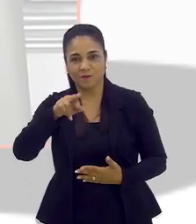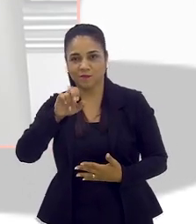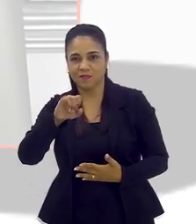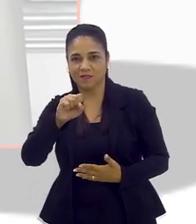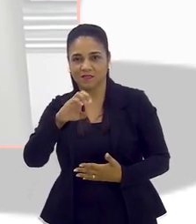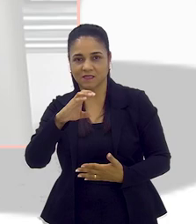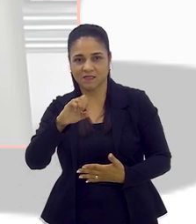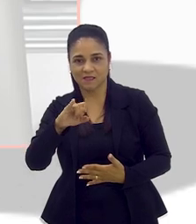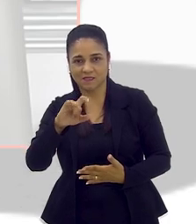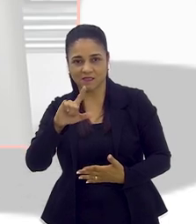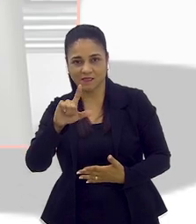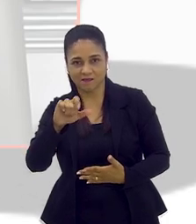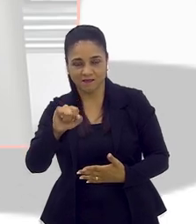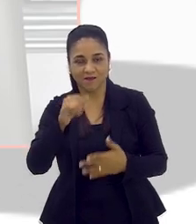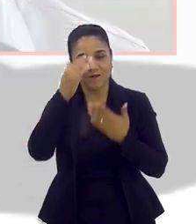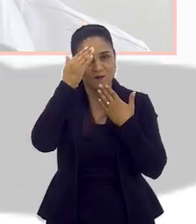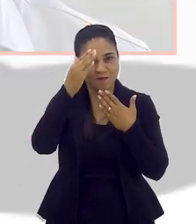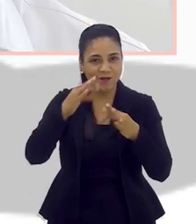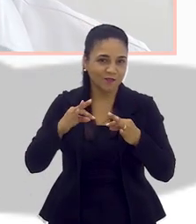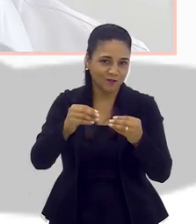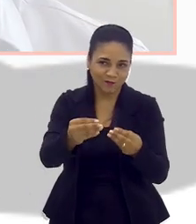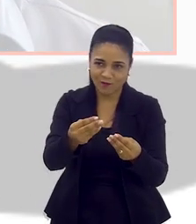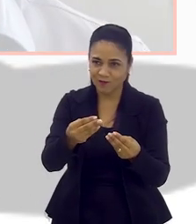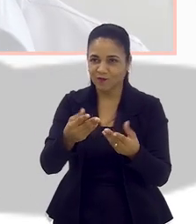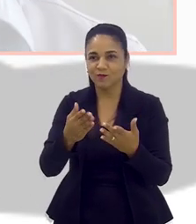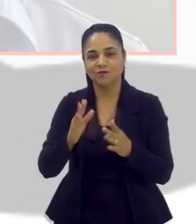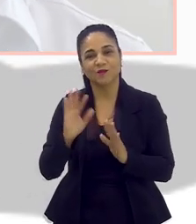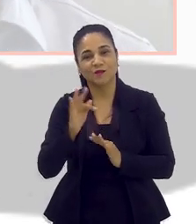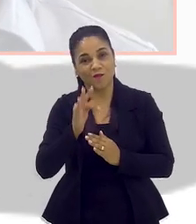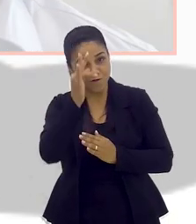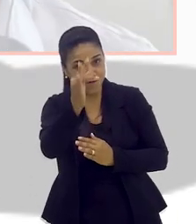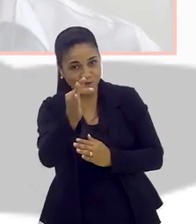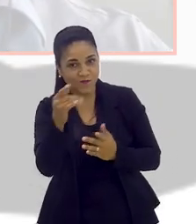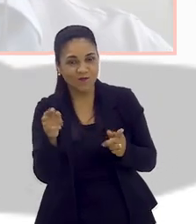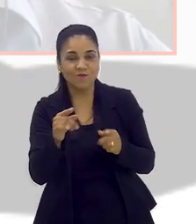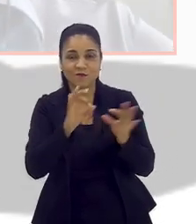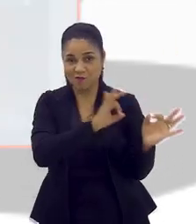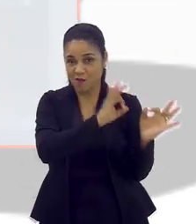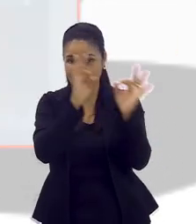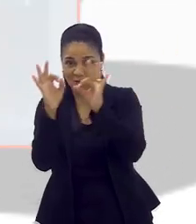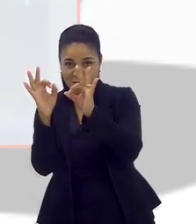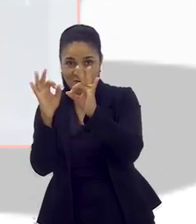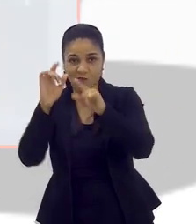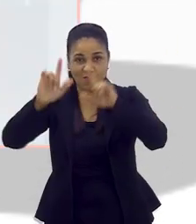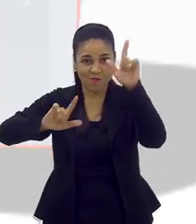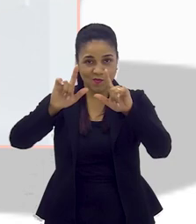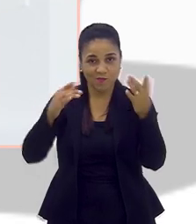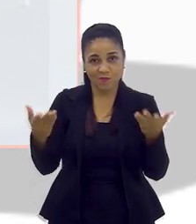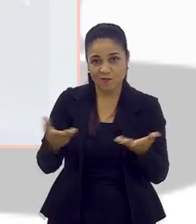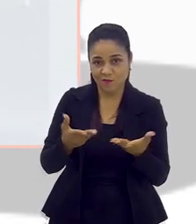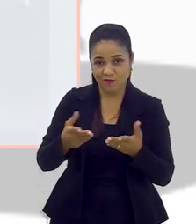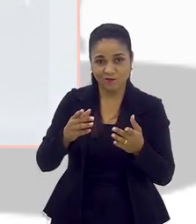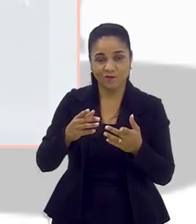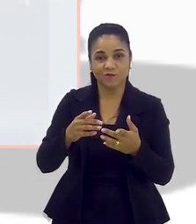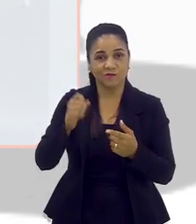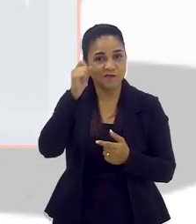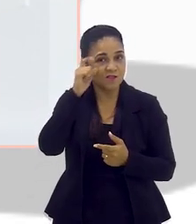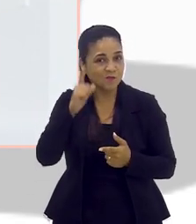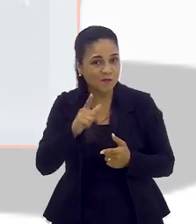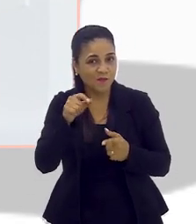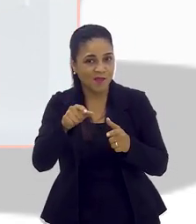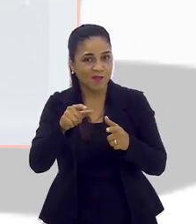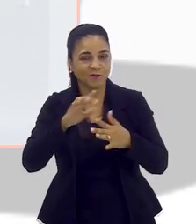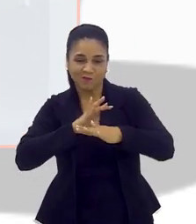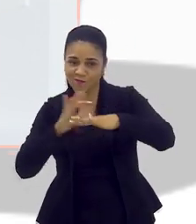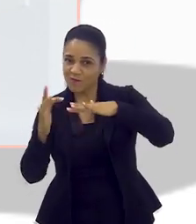Priscila. Um beijo para todo mundo aí. Obrigada. Até a próxima. E muito obrigada a você que acompanhou o nosso programa de hoje. Fique